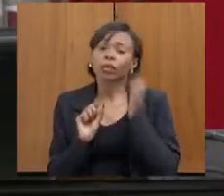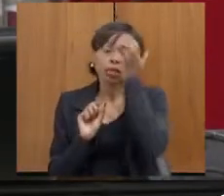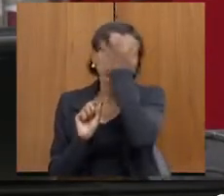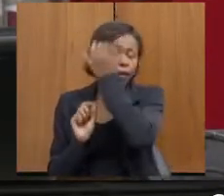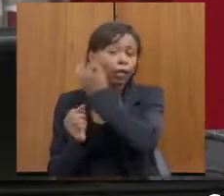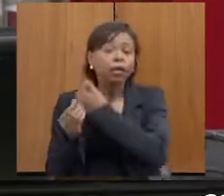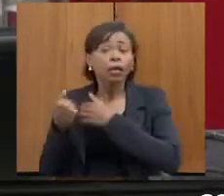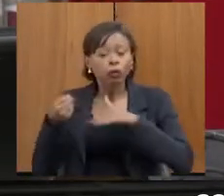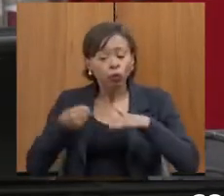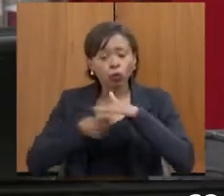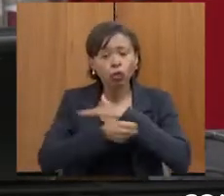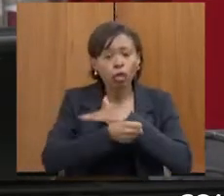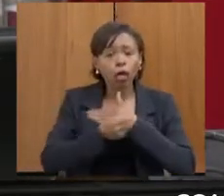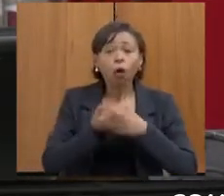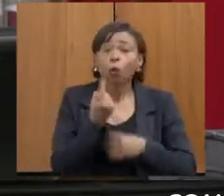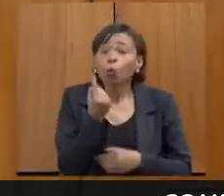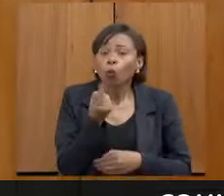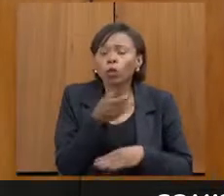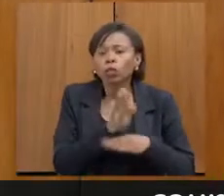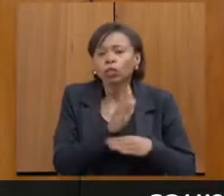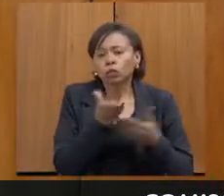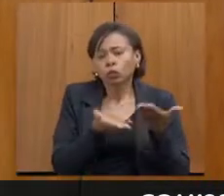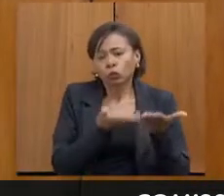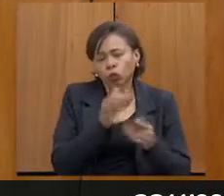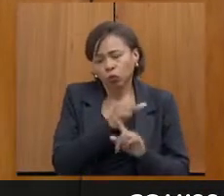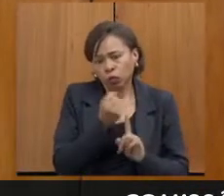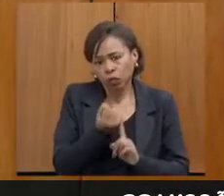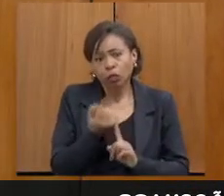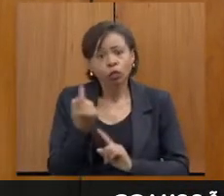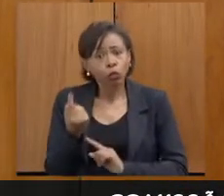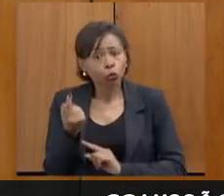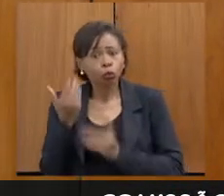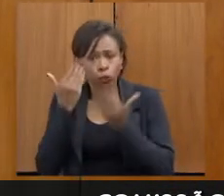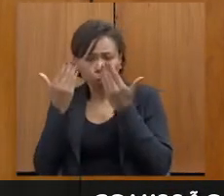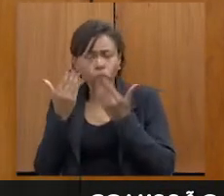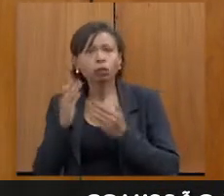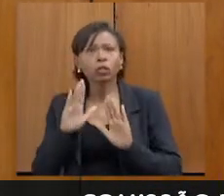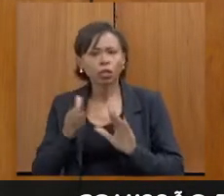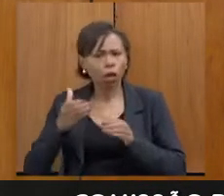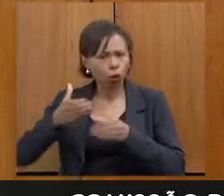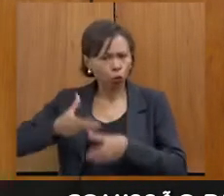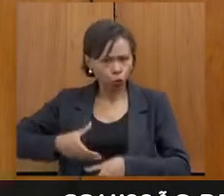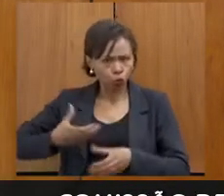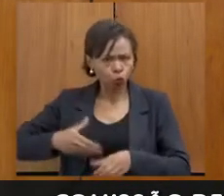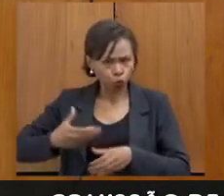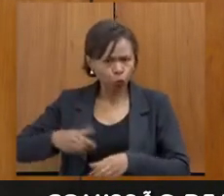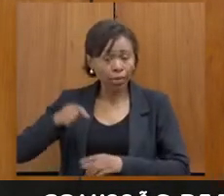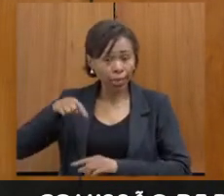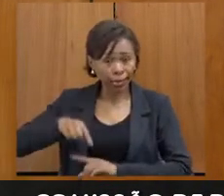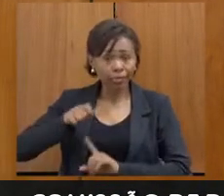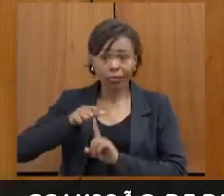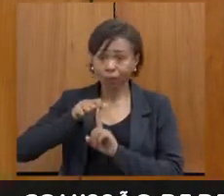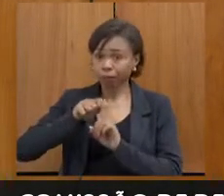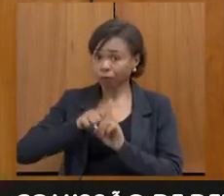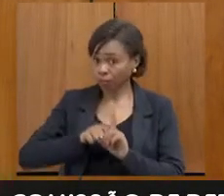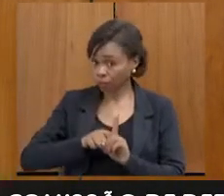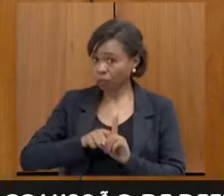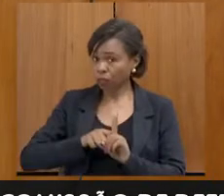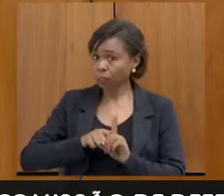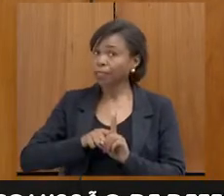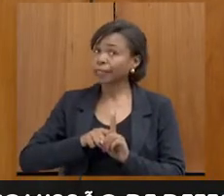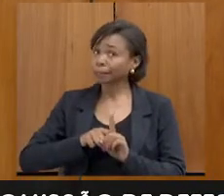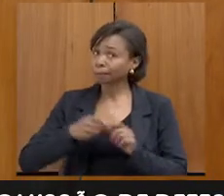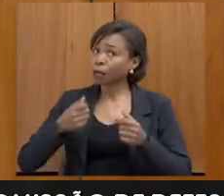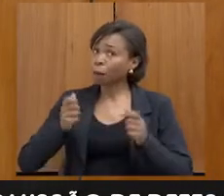assistente social e uma psicóloga? E nós tivemos um concurso público que aconteceu agora, esse mês, então é possível pensar e prover essas